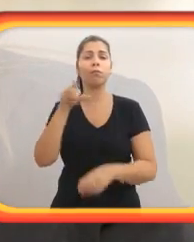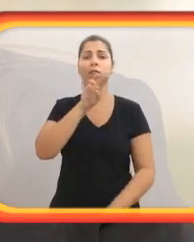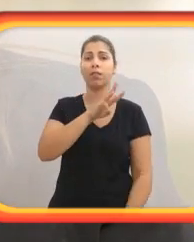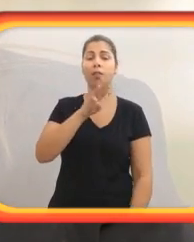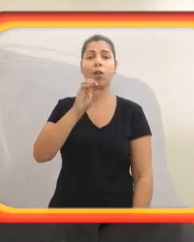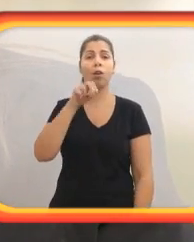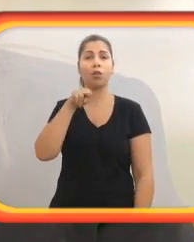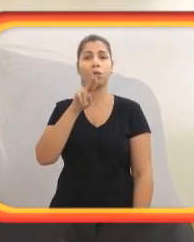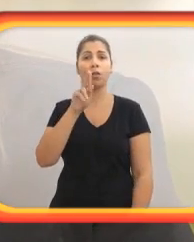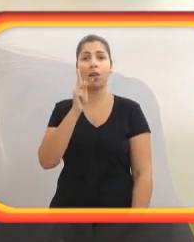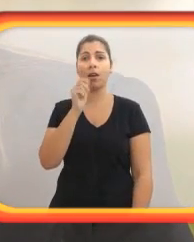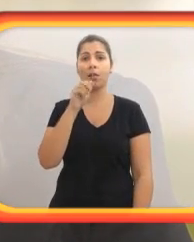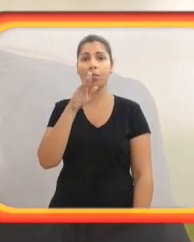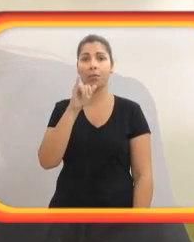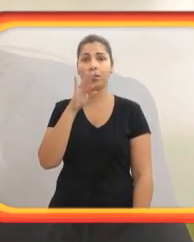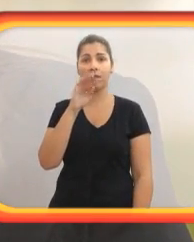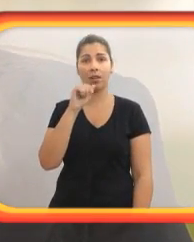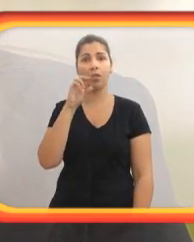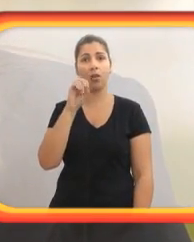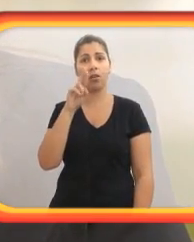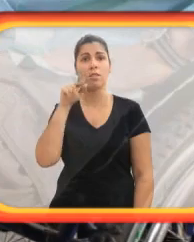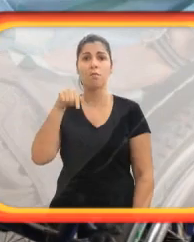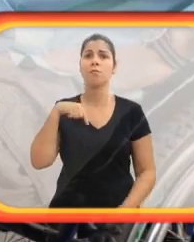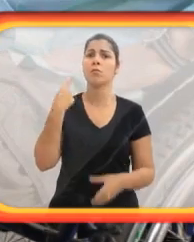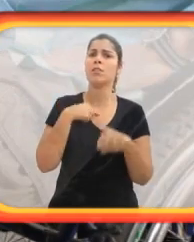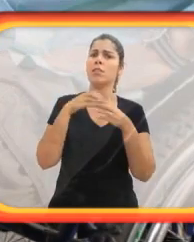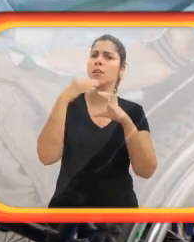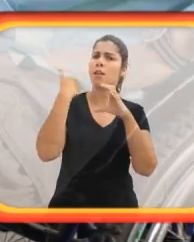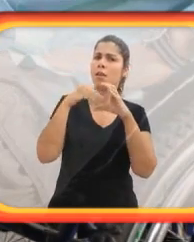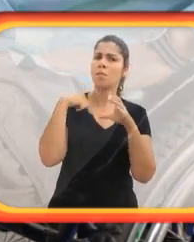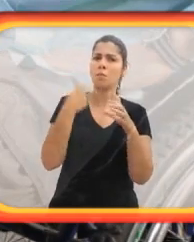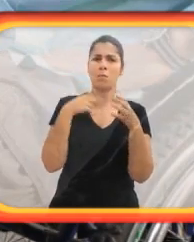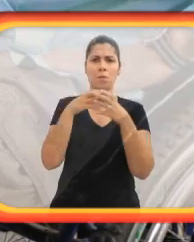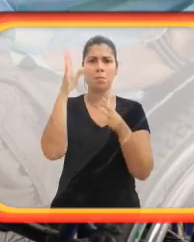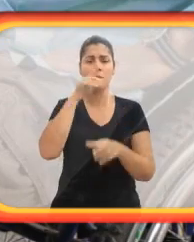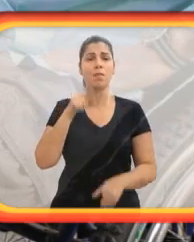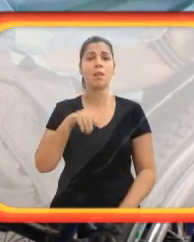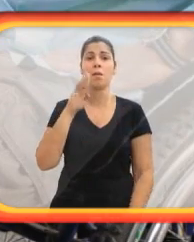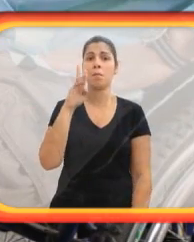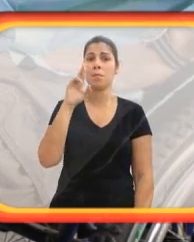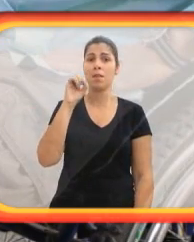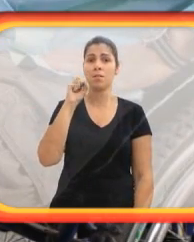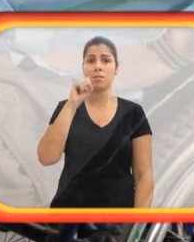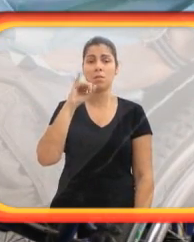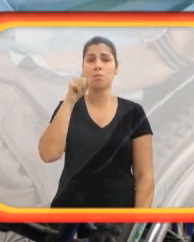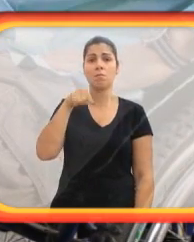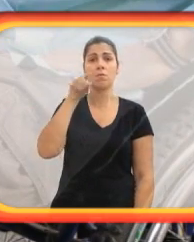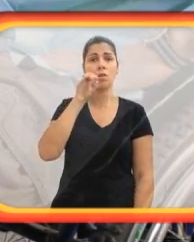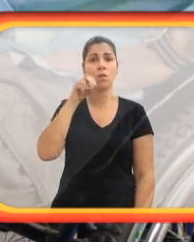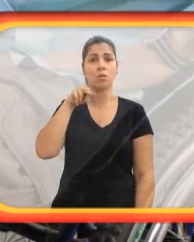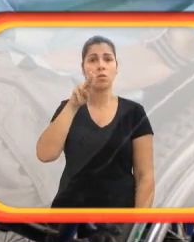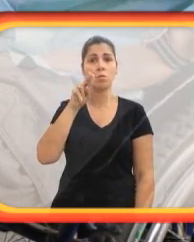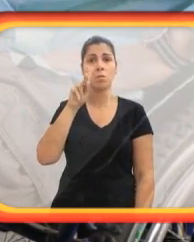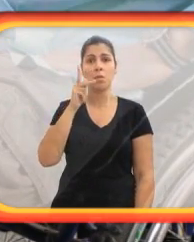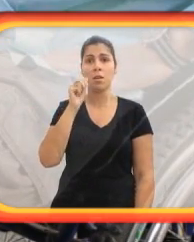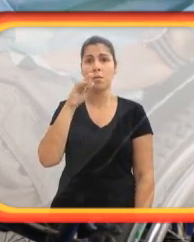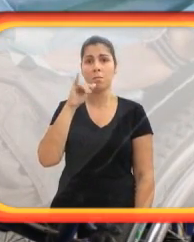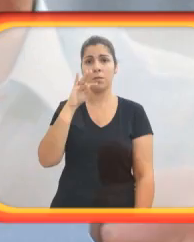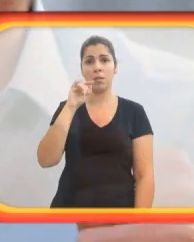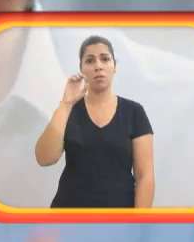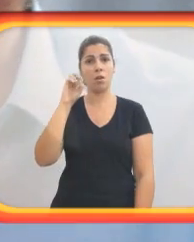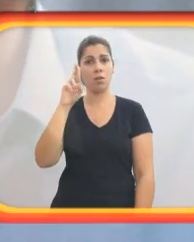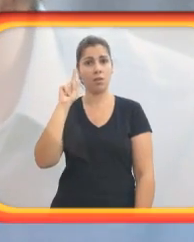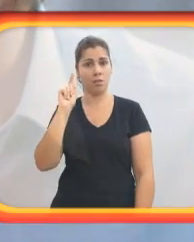.onohabitat.org. E temos o e-mail da Equipe Brasil, que é brasil.onohabitat